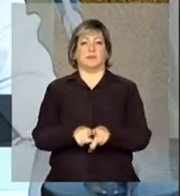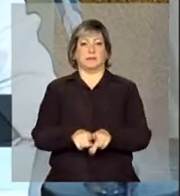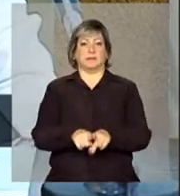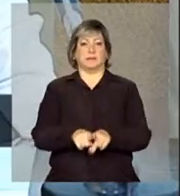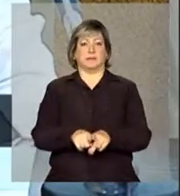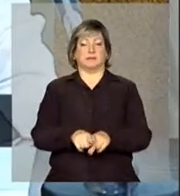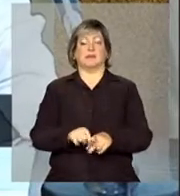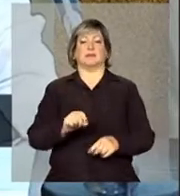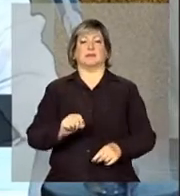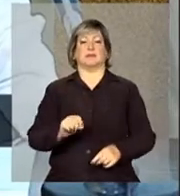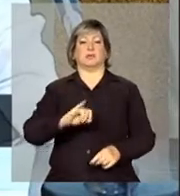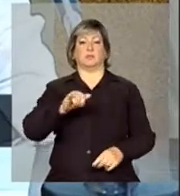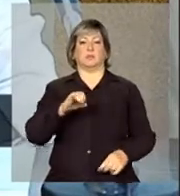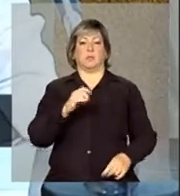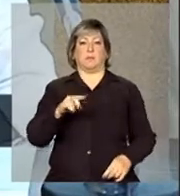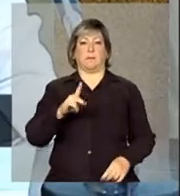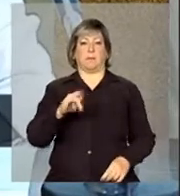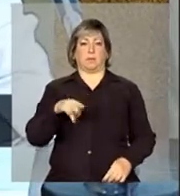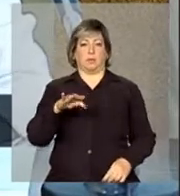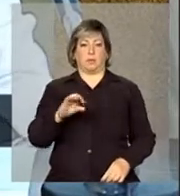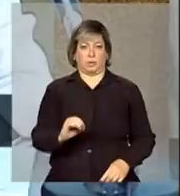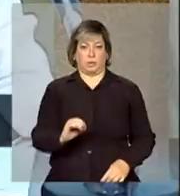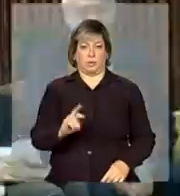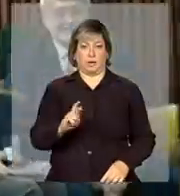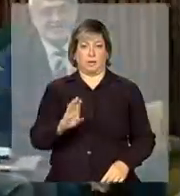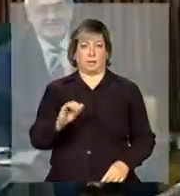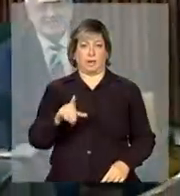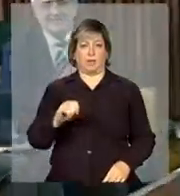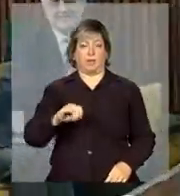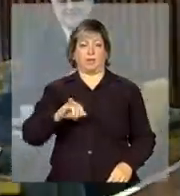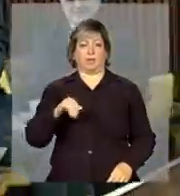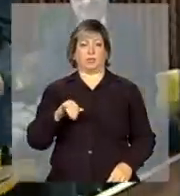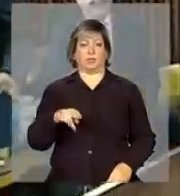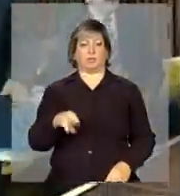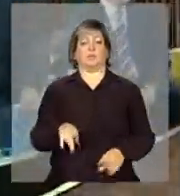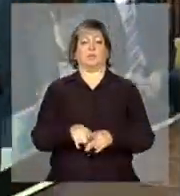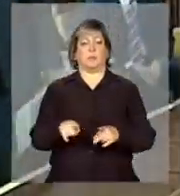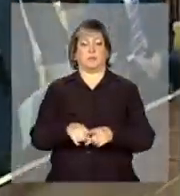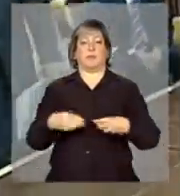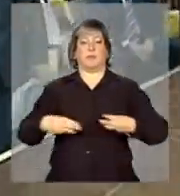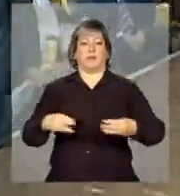senhor João Pinto Rabelo Júnior, também do Ministério da Fazenda.